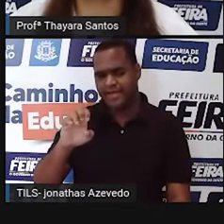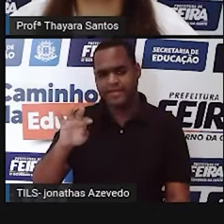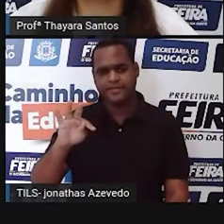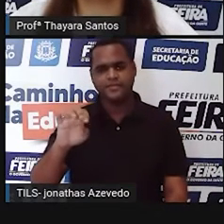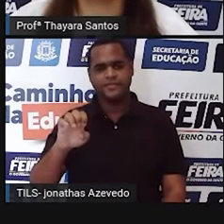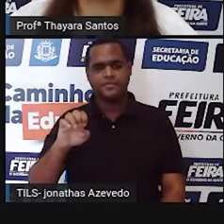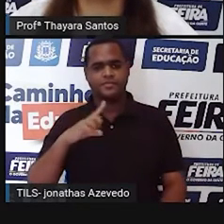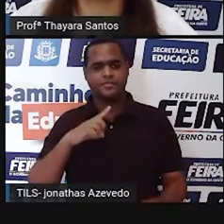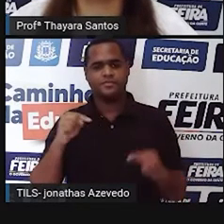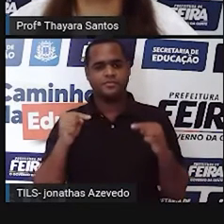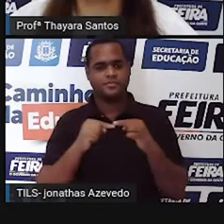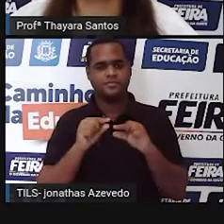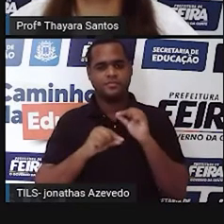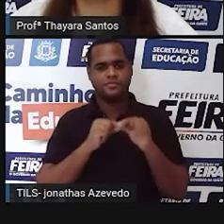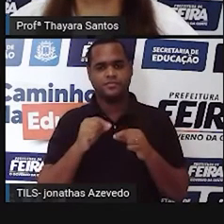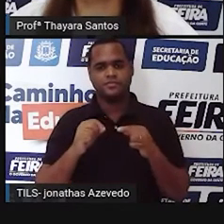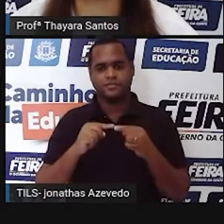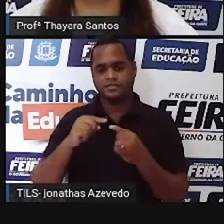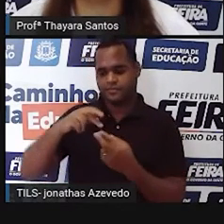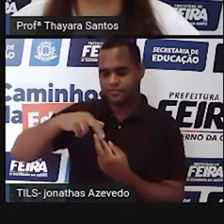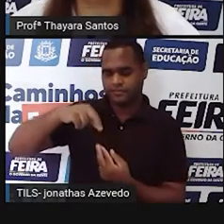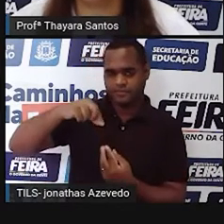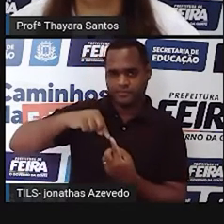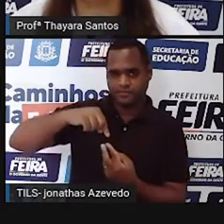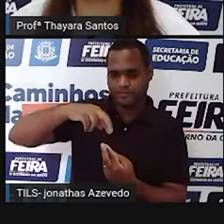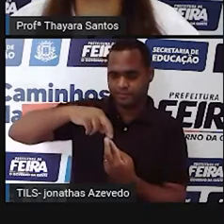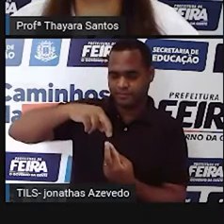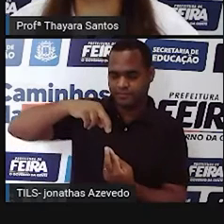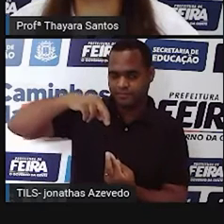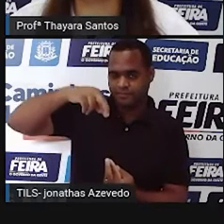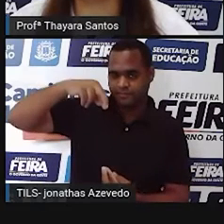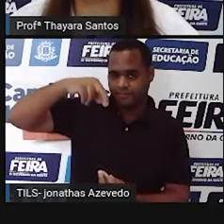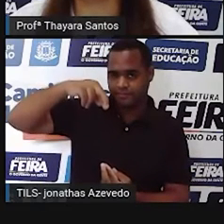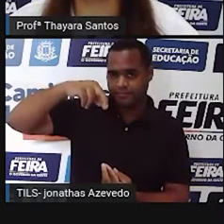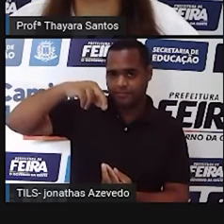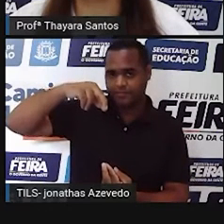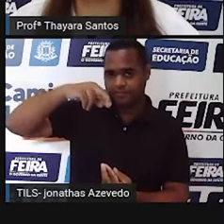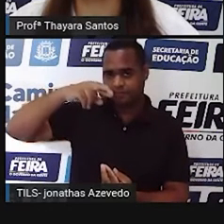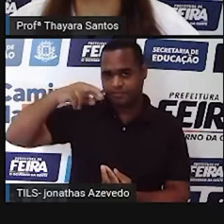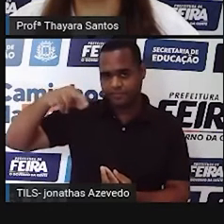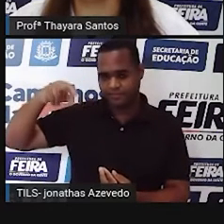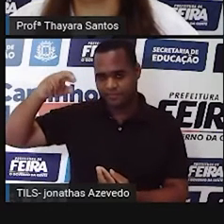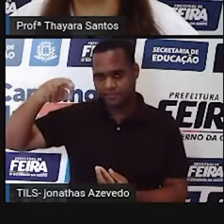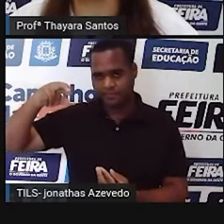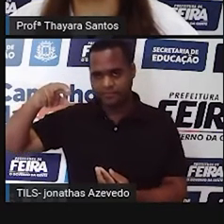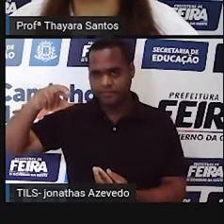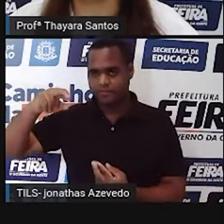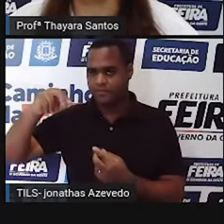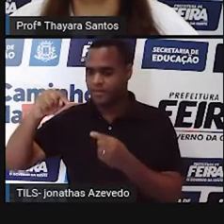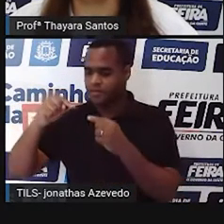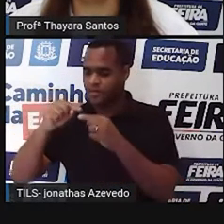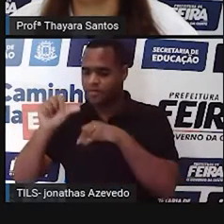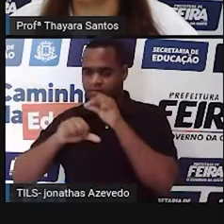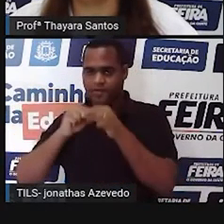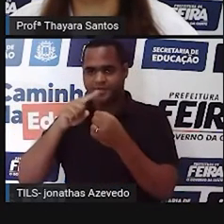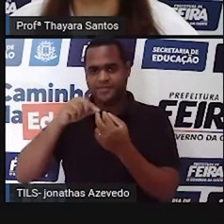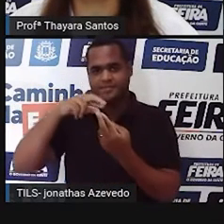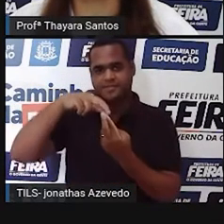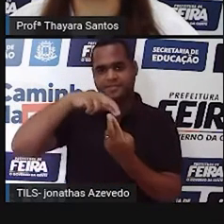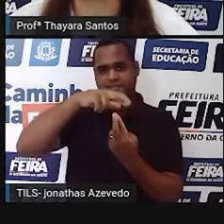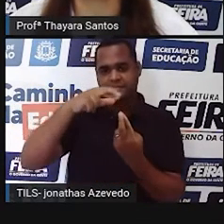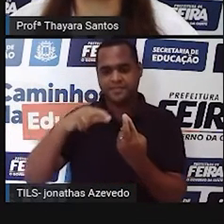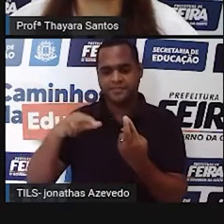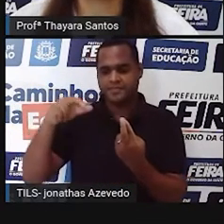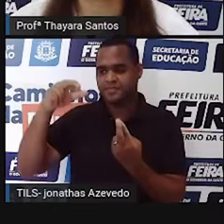estrutura daqui. Também uma de cada lado. É um canal que vai do epidídimo até aqui, ele chegar na